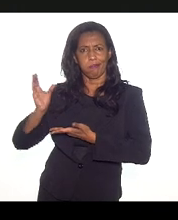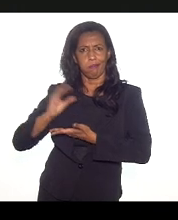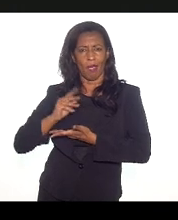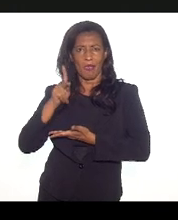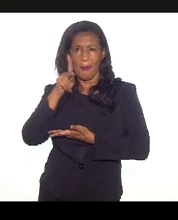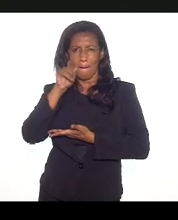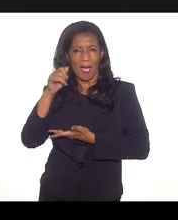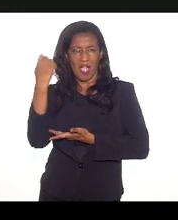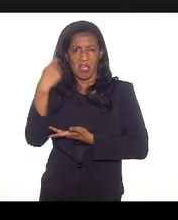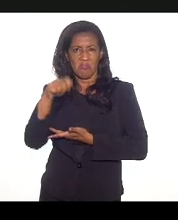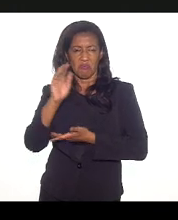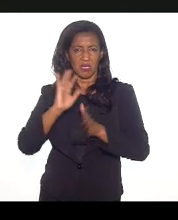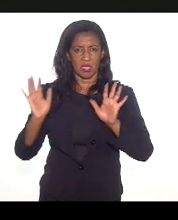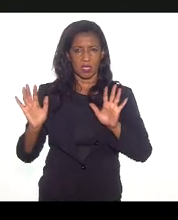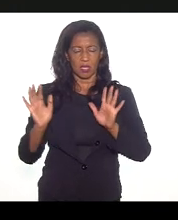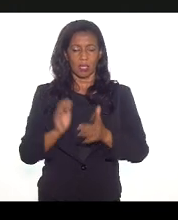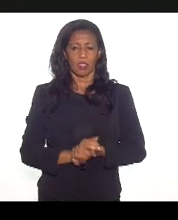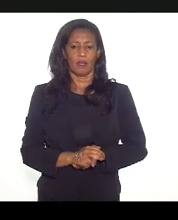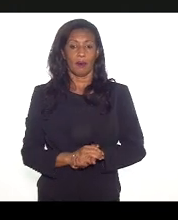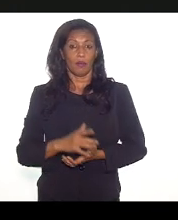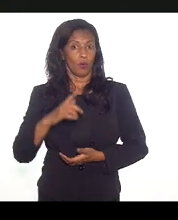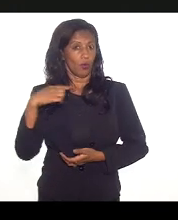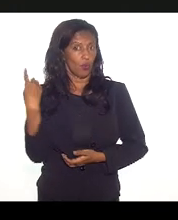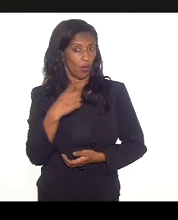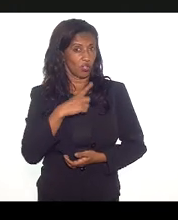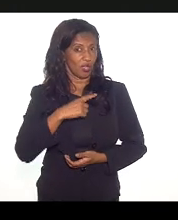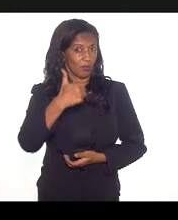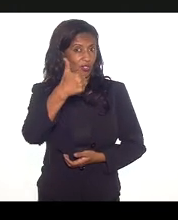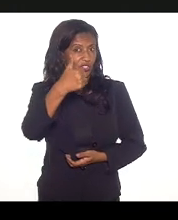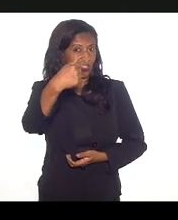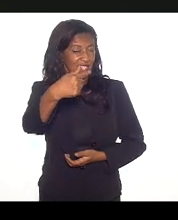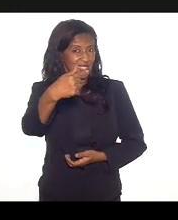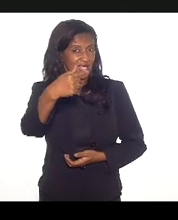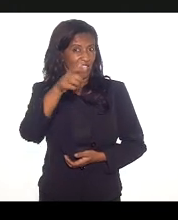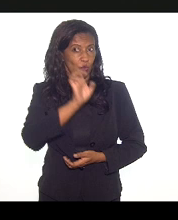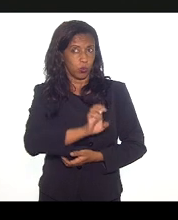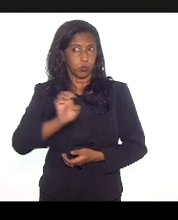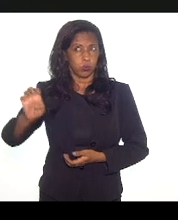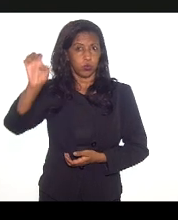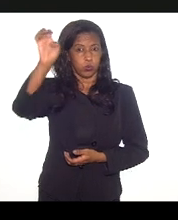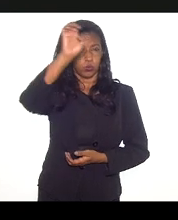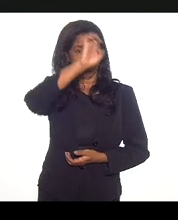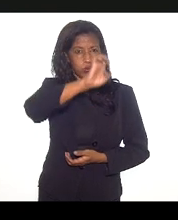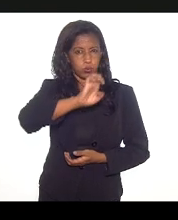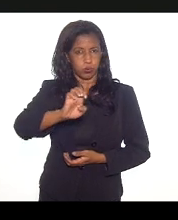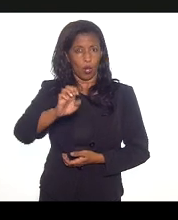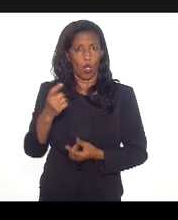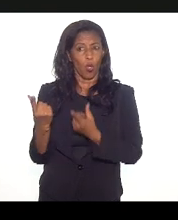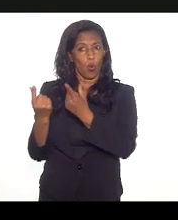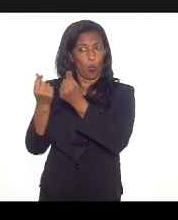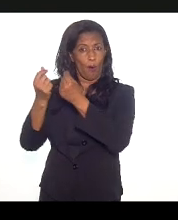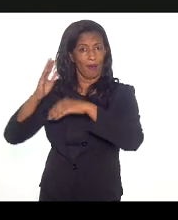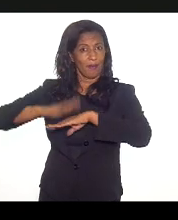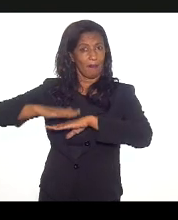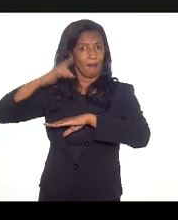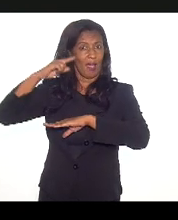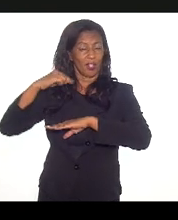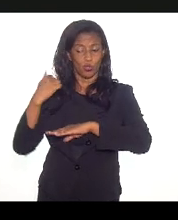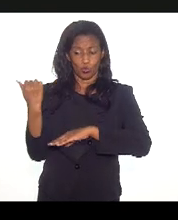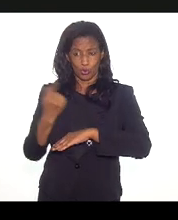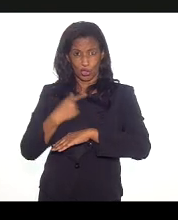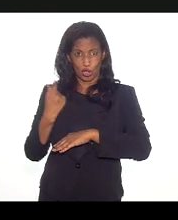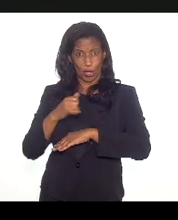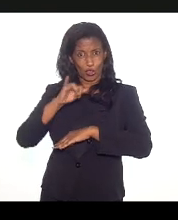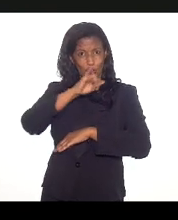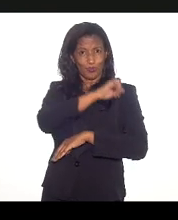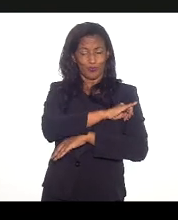Nós temos 17 estados que têm uma receita corrente líquida melhor que a nossa. Temos 12 estados que